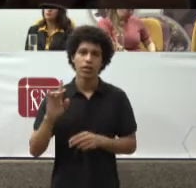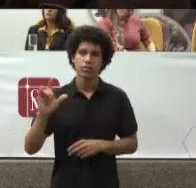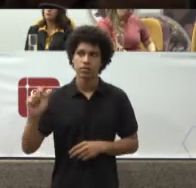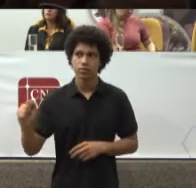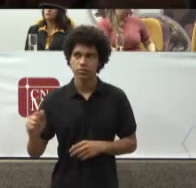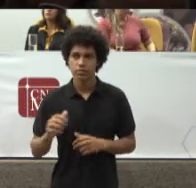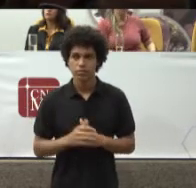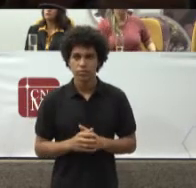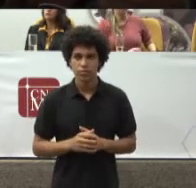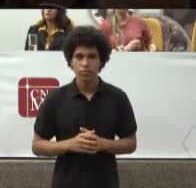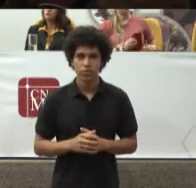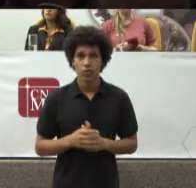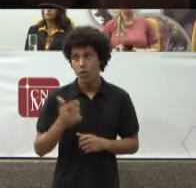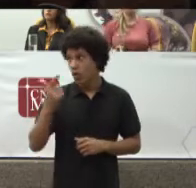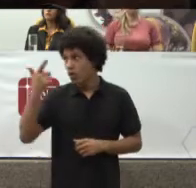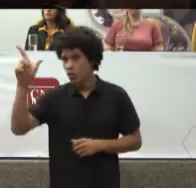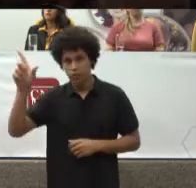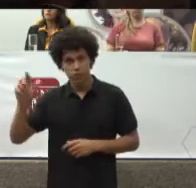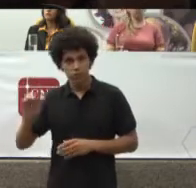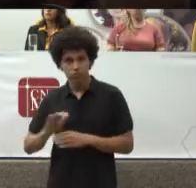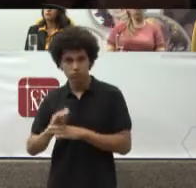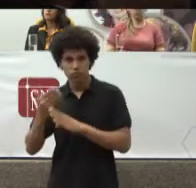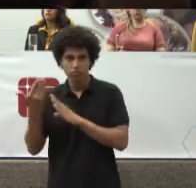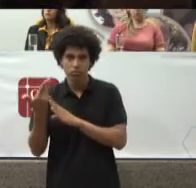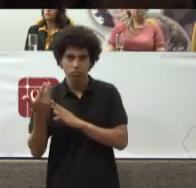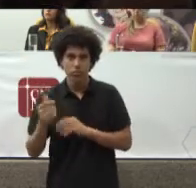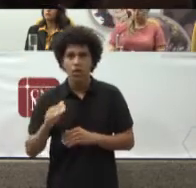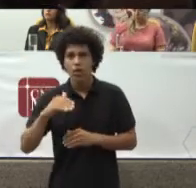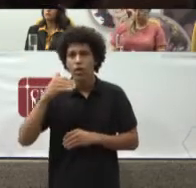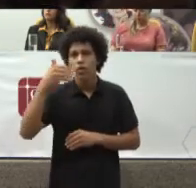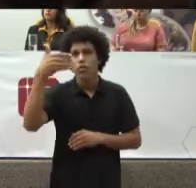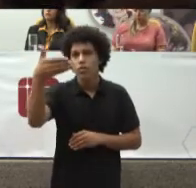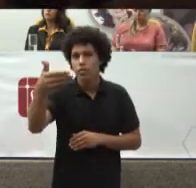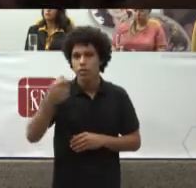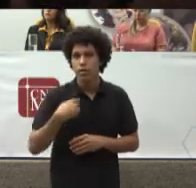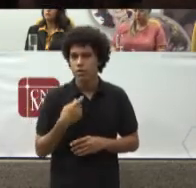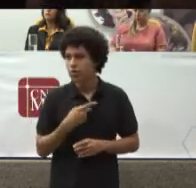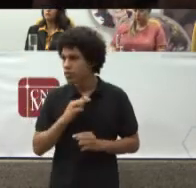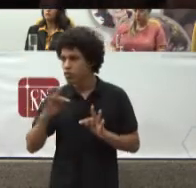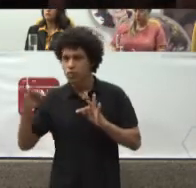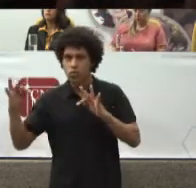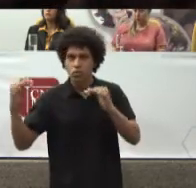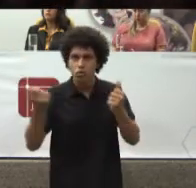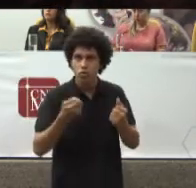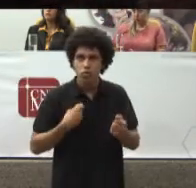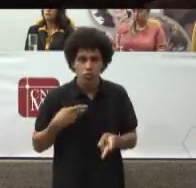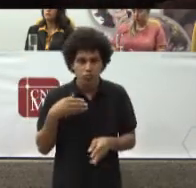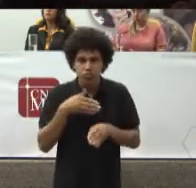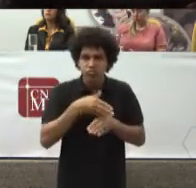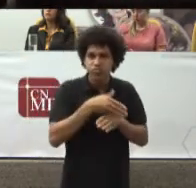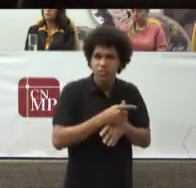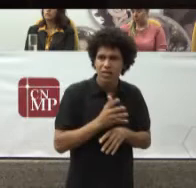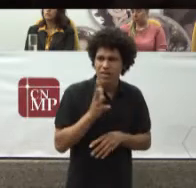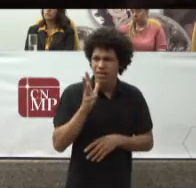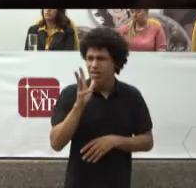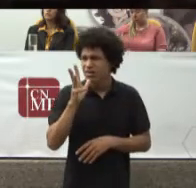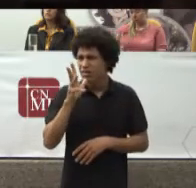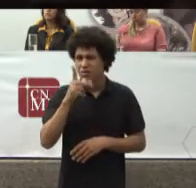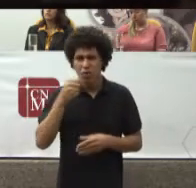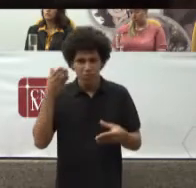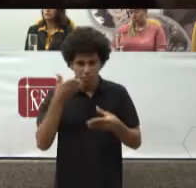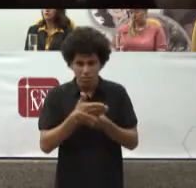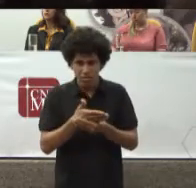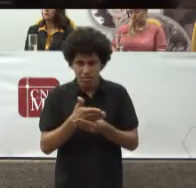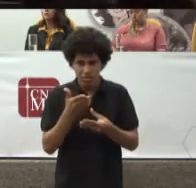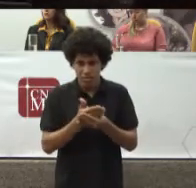De outro lado Quando as nossas Ações civis Públicas Demoram De 10 A 20